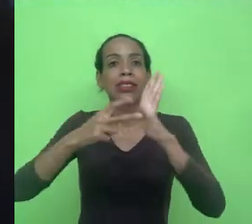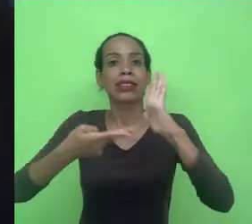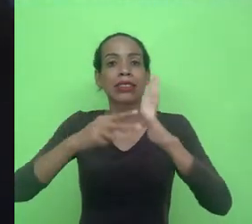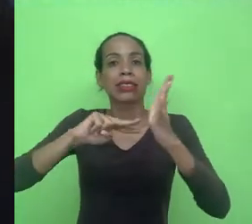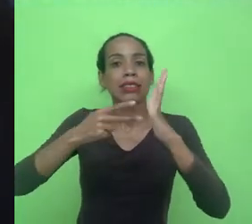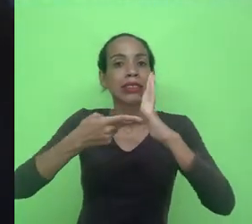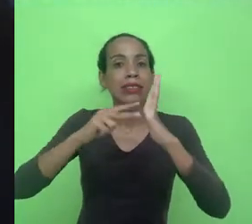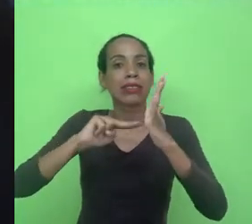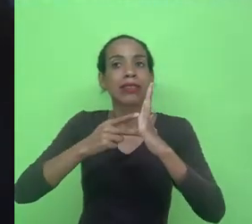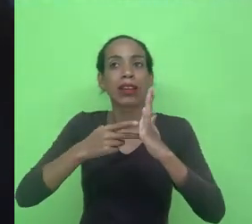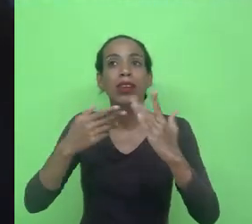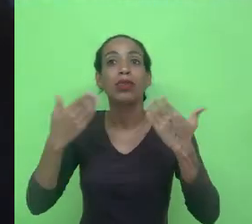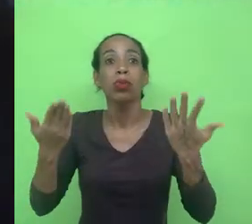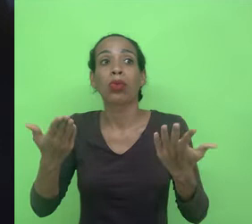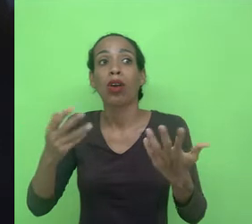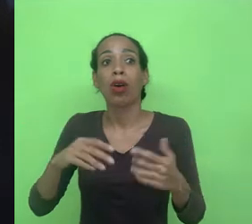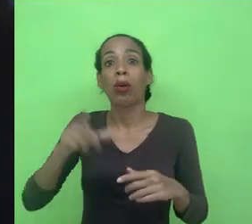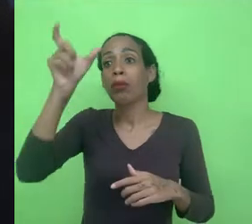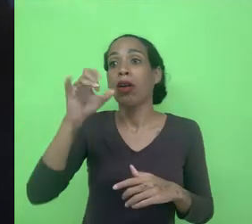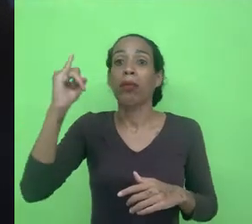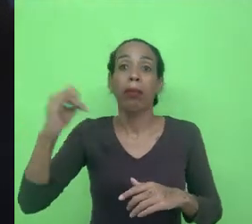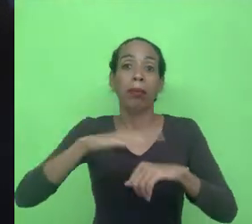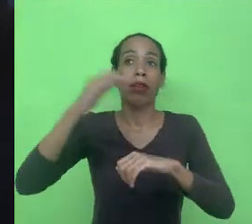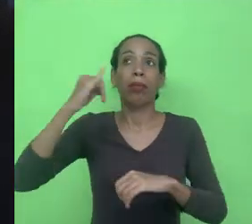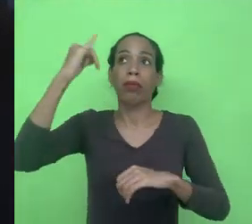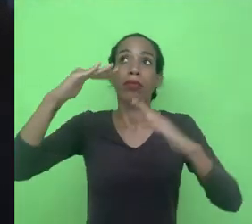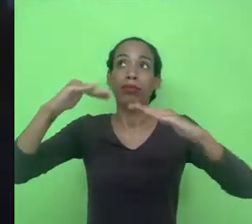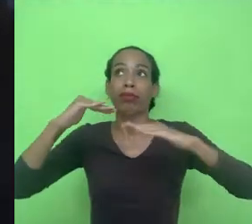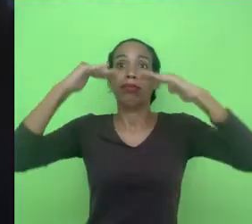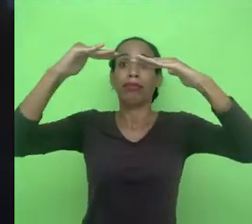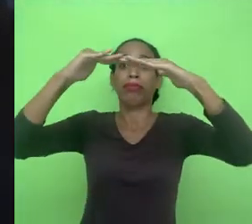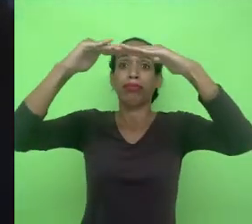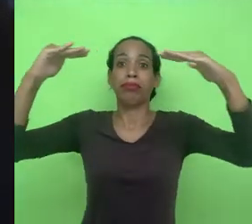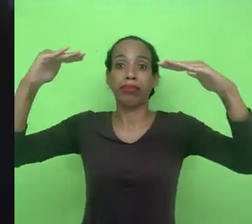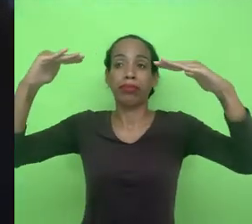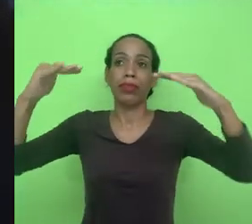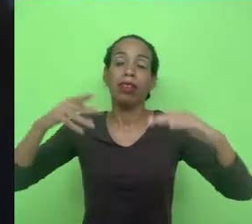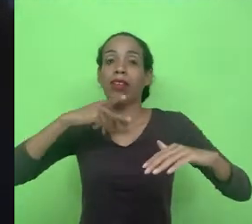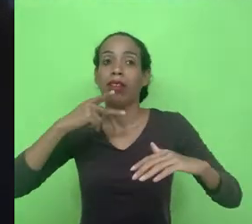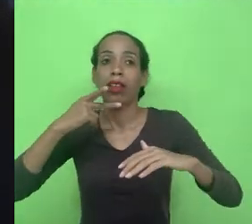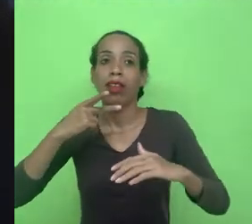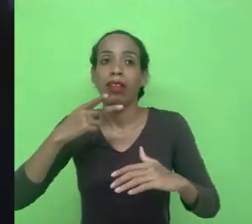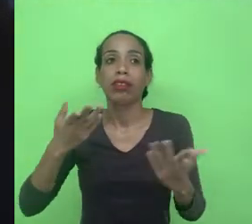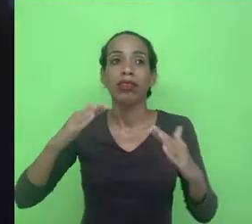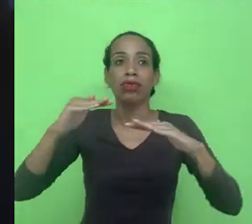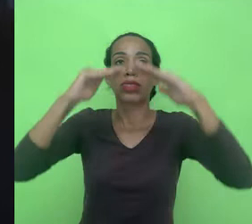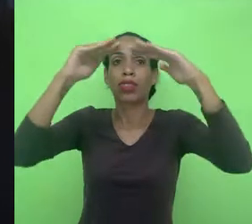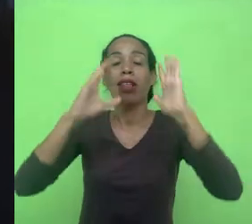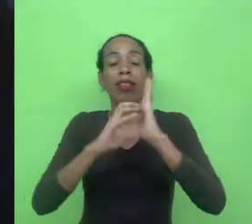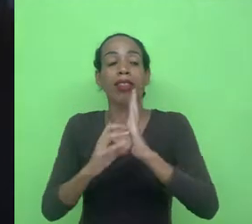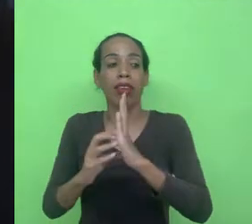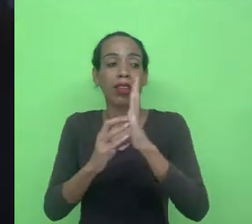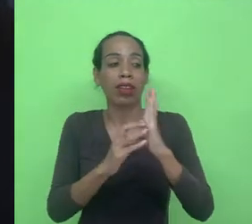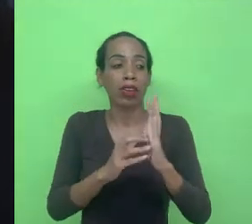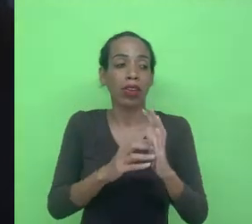que vai se definir ali como soberano então quando a gente está falando de soberania de dados e coloca como ator principal